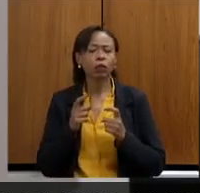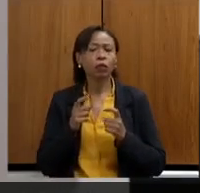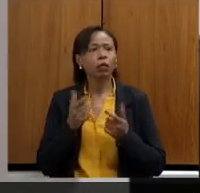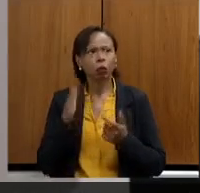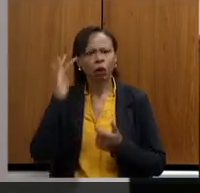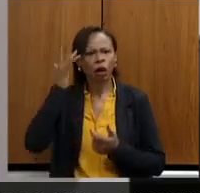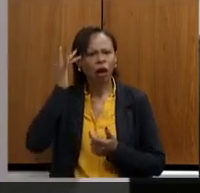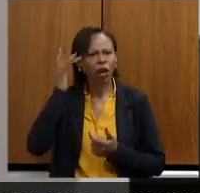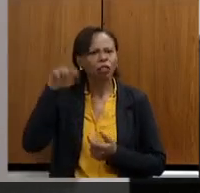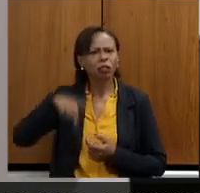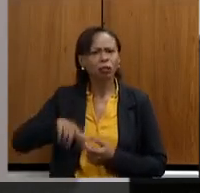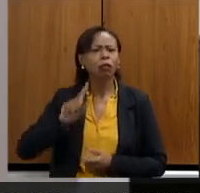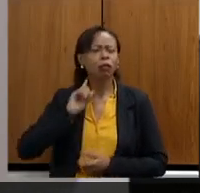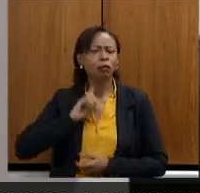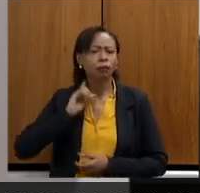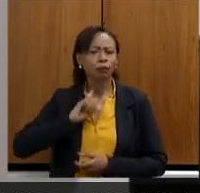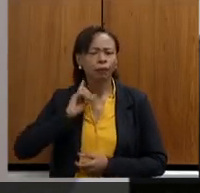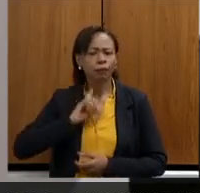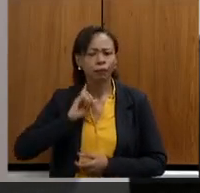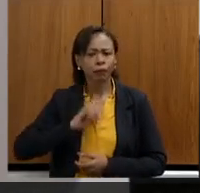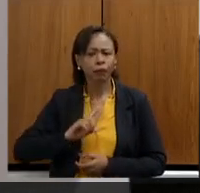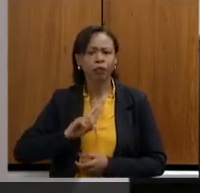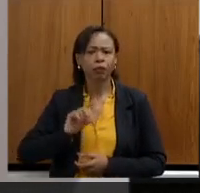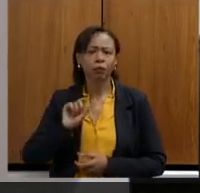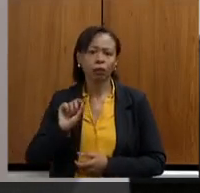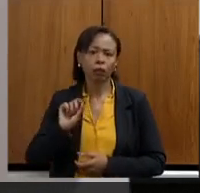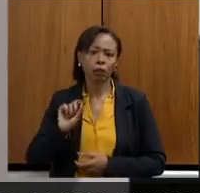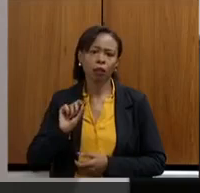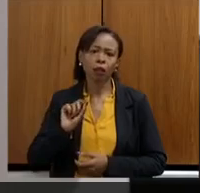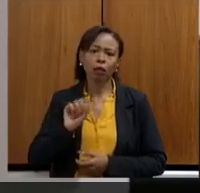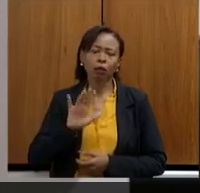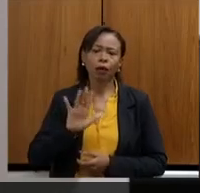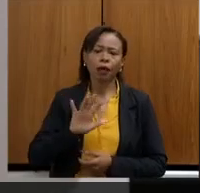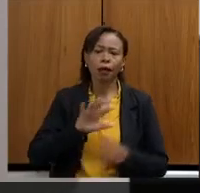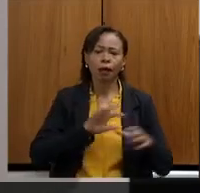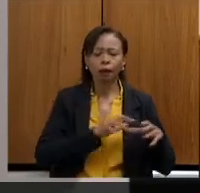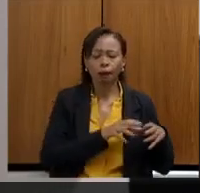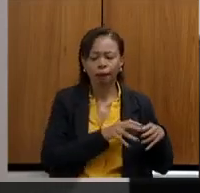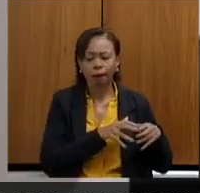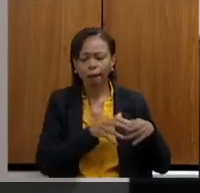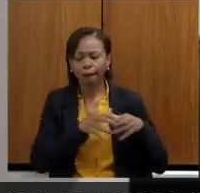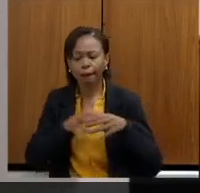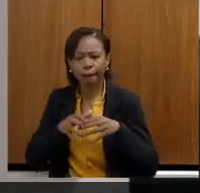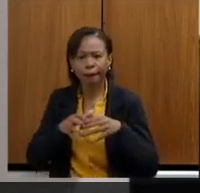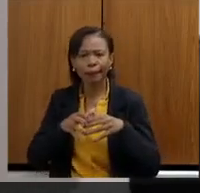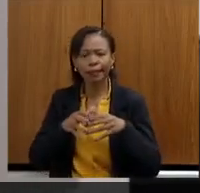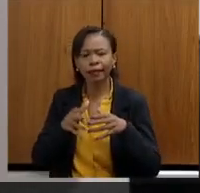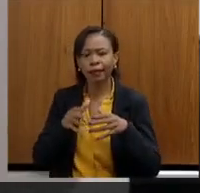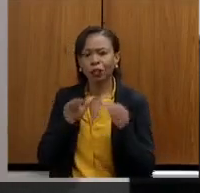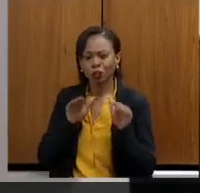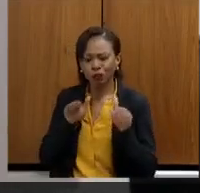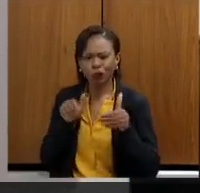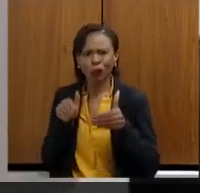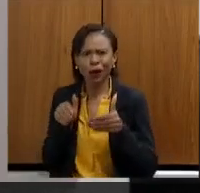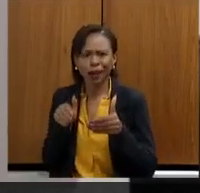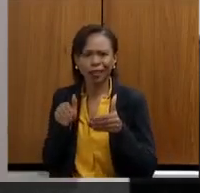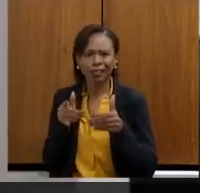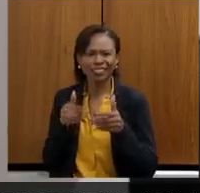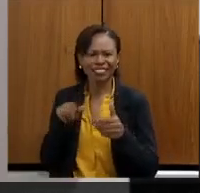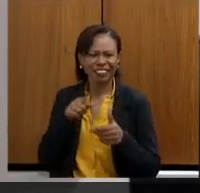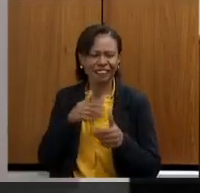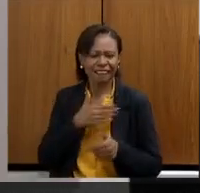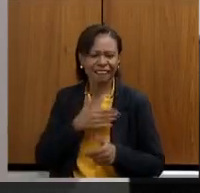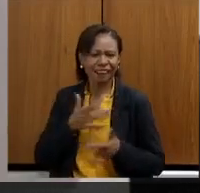acredito que Minas Gerais, não sendo bairrista, nem sendo, puxando a sardinha, nós mineiros somos muito bairristas,